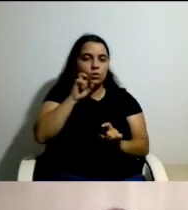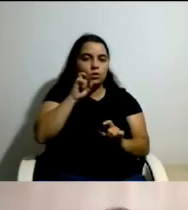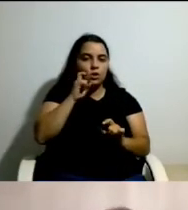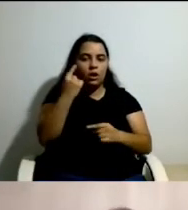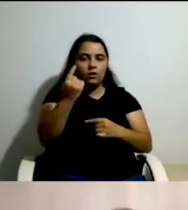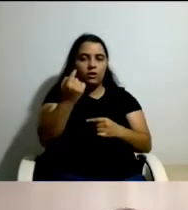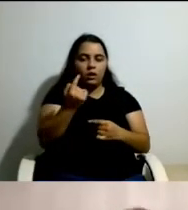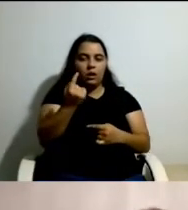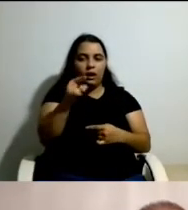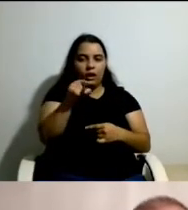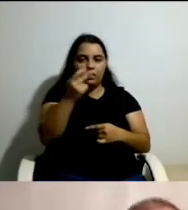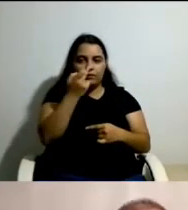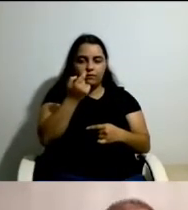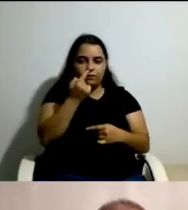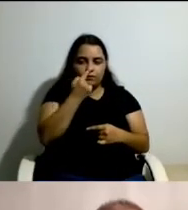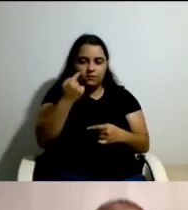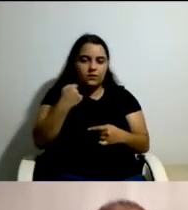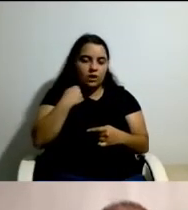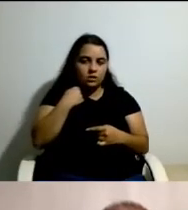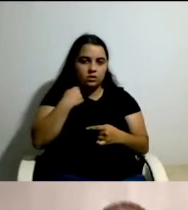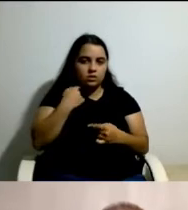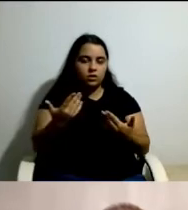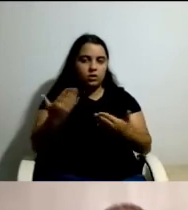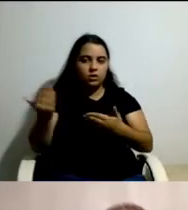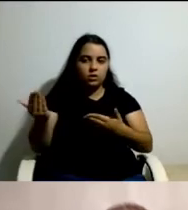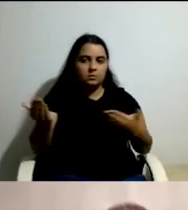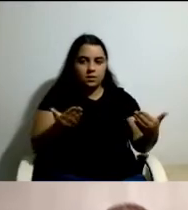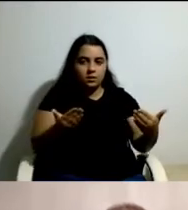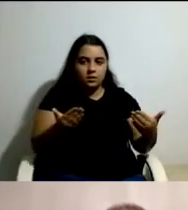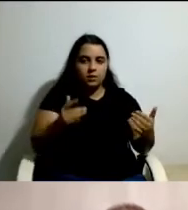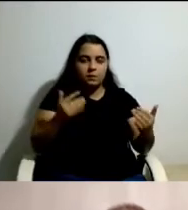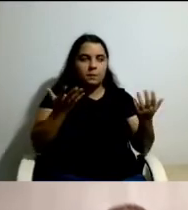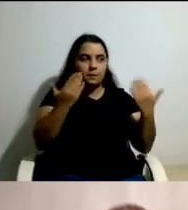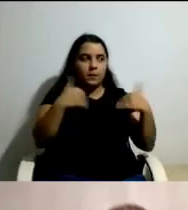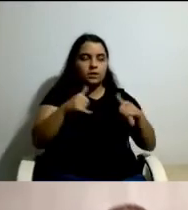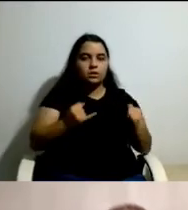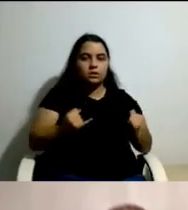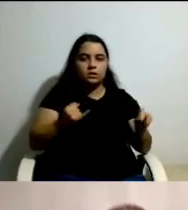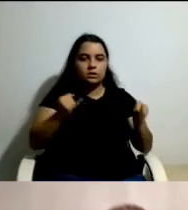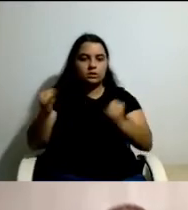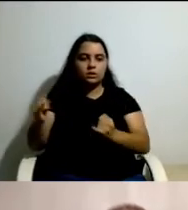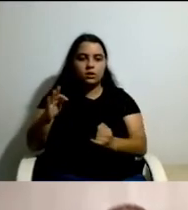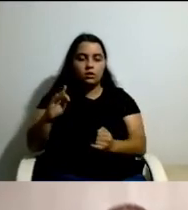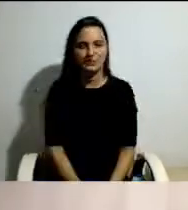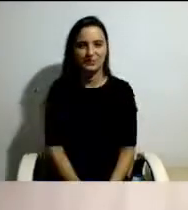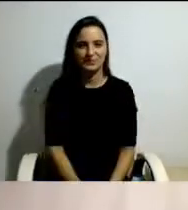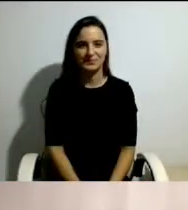Eu terminava aqui, por aqui, a minha apresentação, agora a palavra ao Fernando para continuar. Muito obrigada.